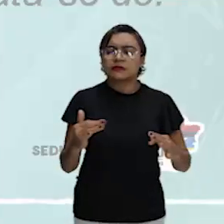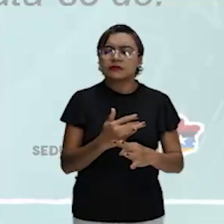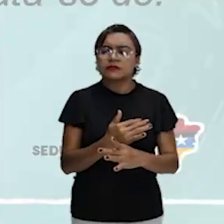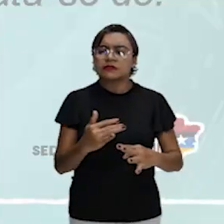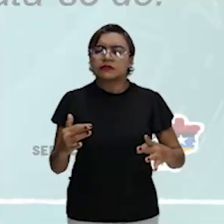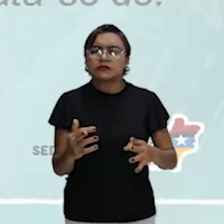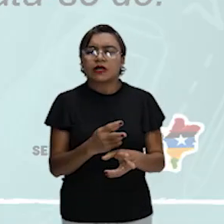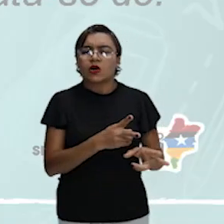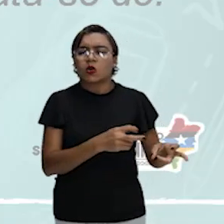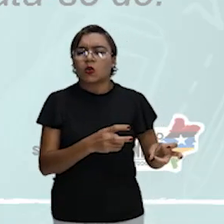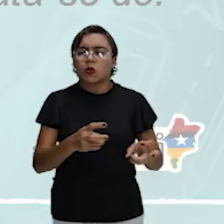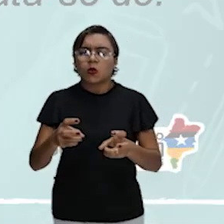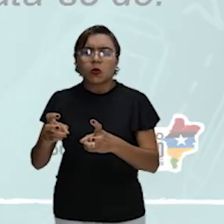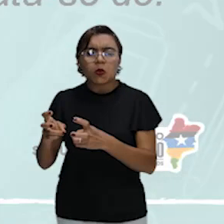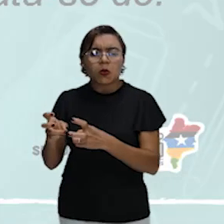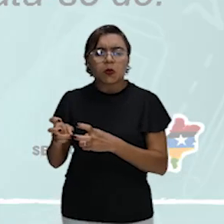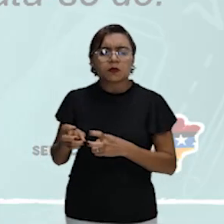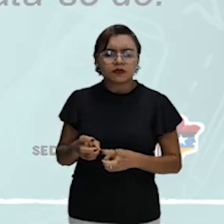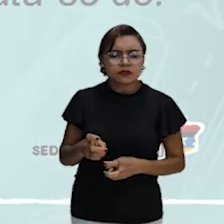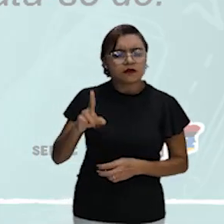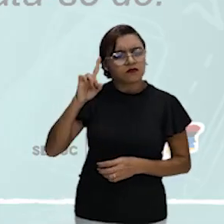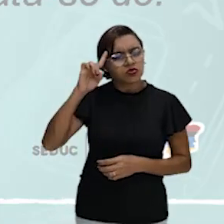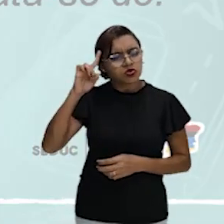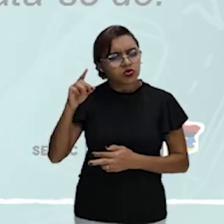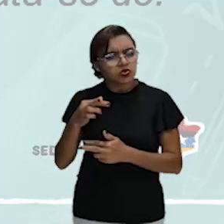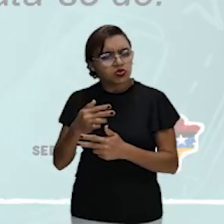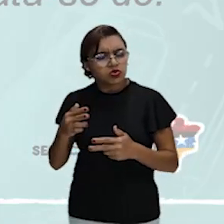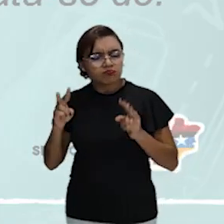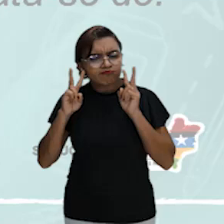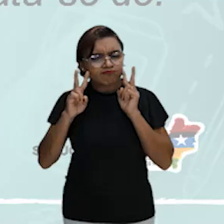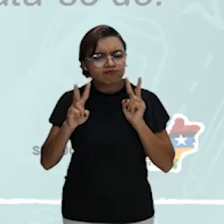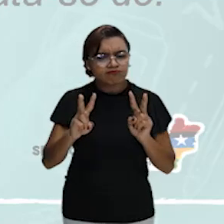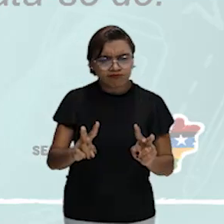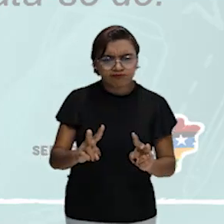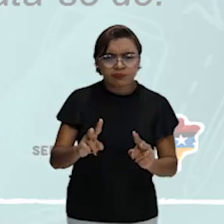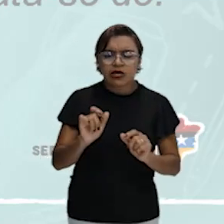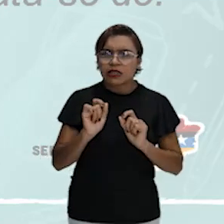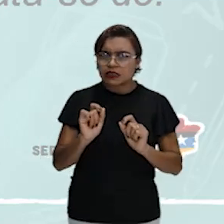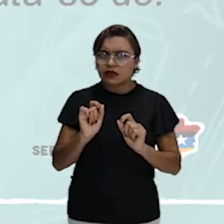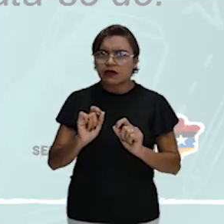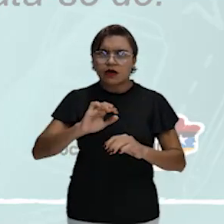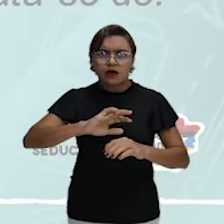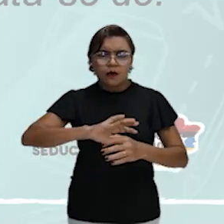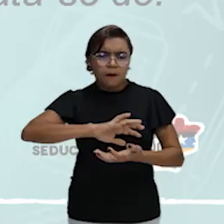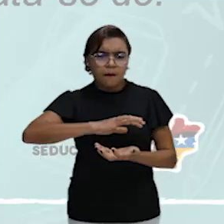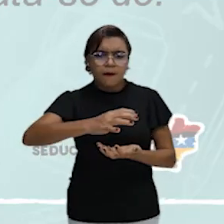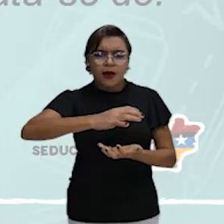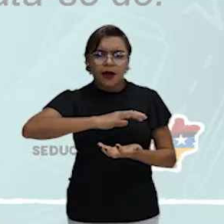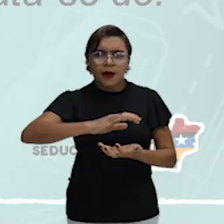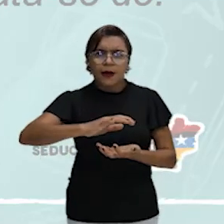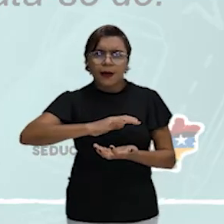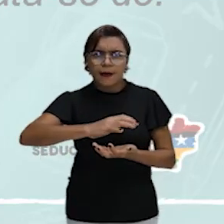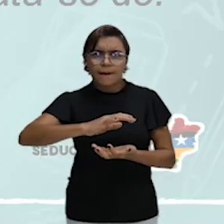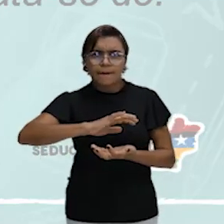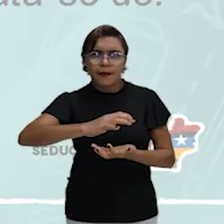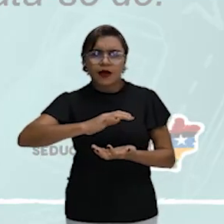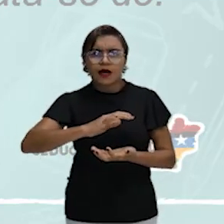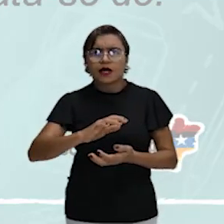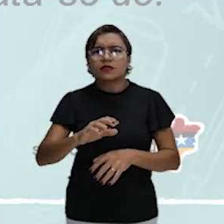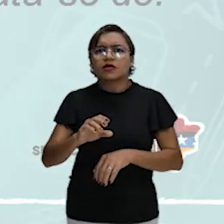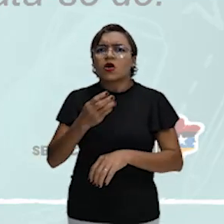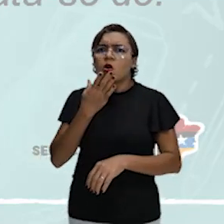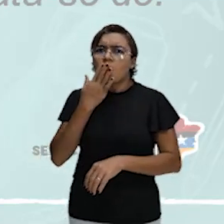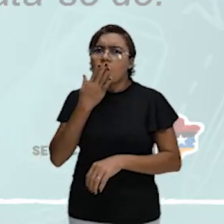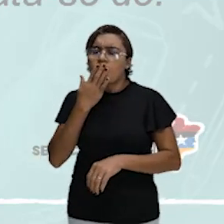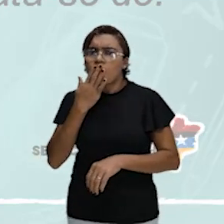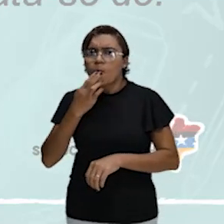-se observar no horizonte, em certos dias, a olho nu, uma camada de cor marrom. Essa condição afeta